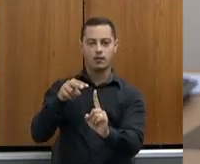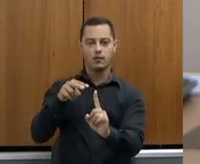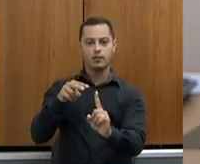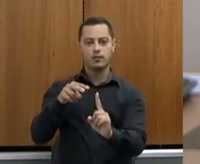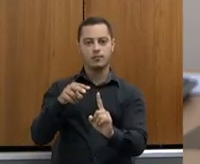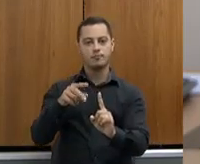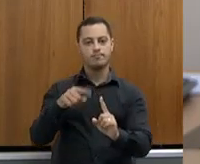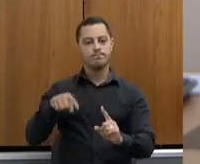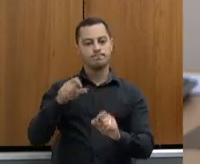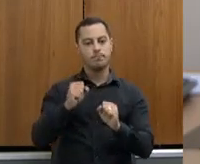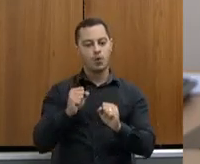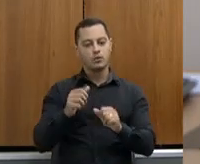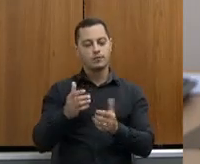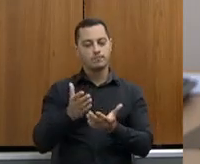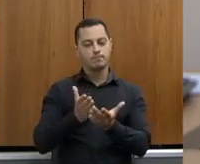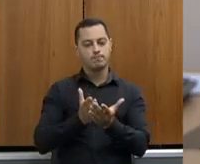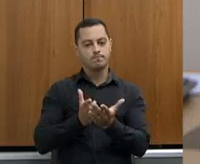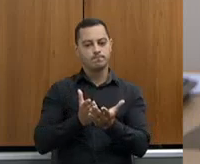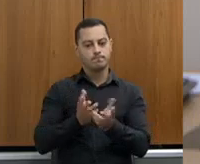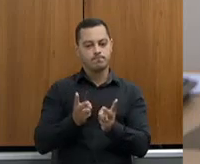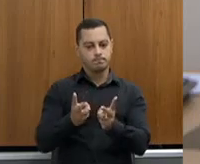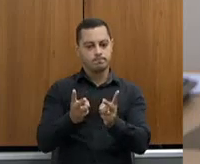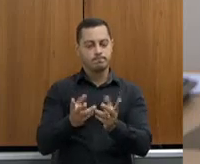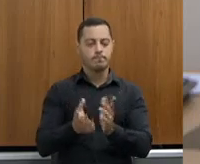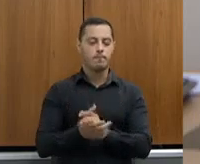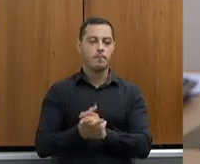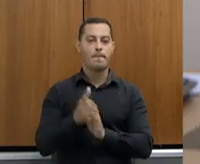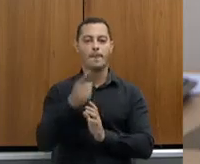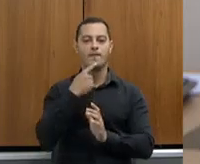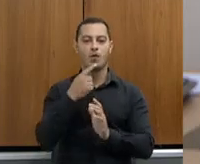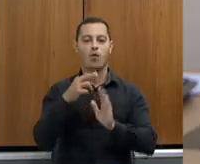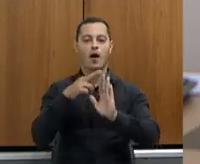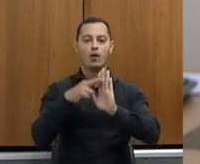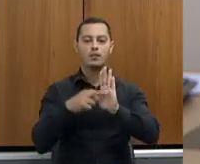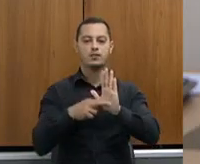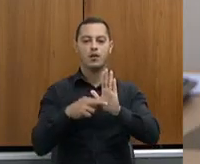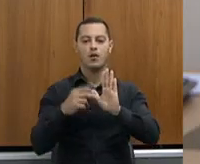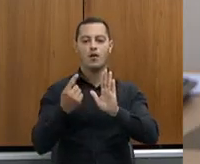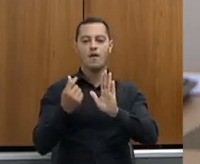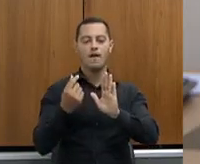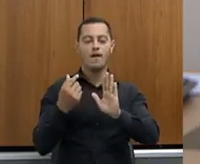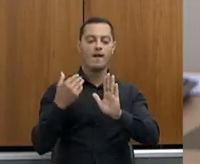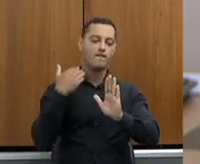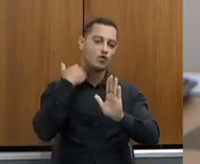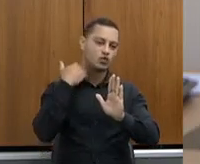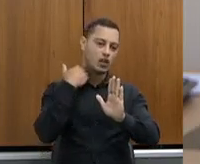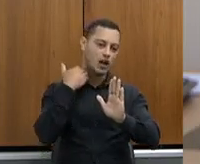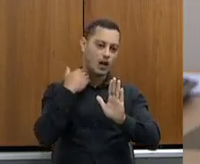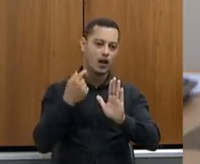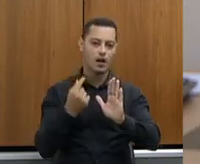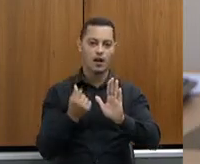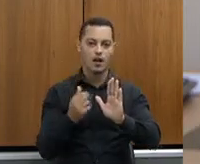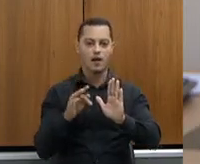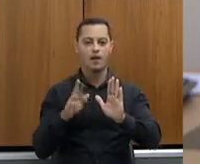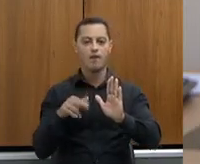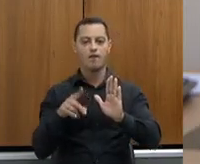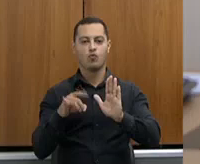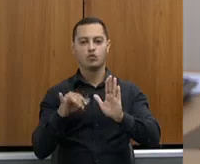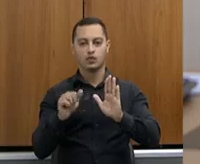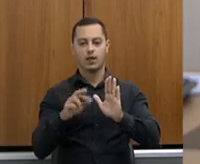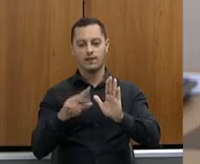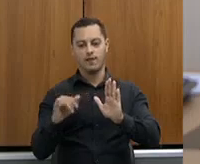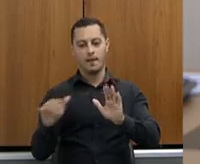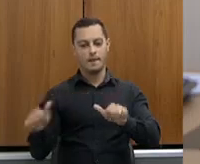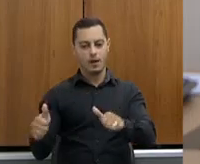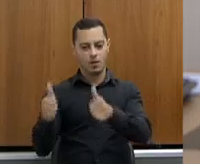gente pode caminhar com isso. Com a regularização fundiária, você mostrou os números aí, mas ainda nós podemos melhorar muito aí.